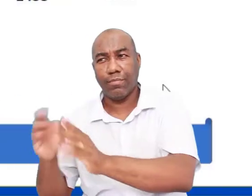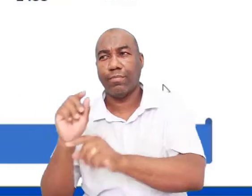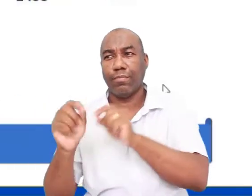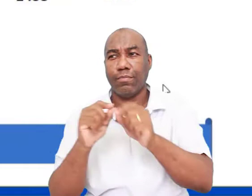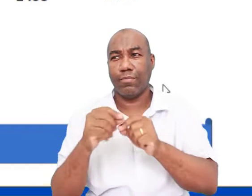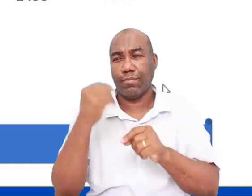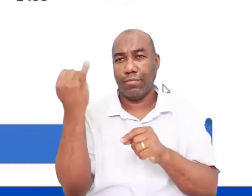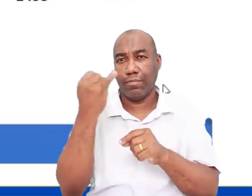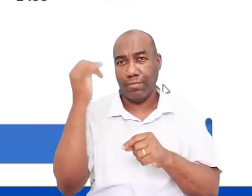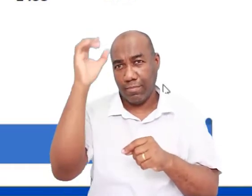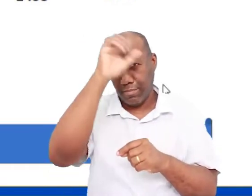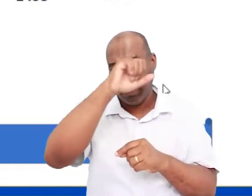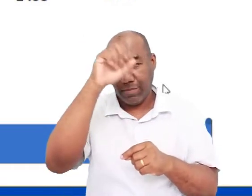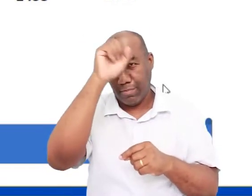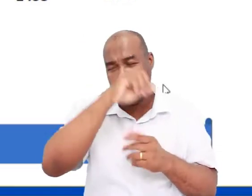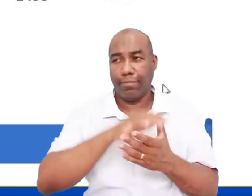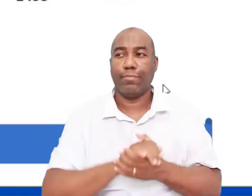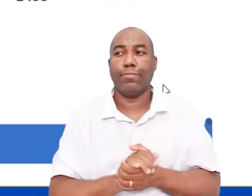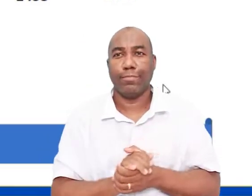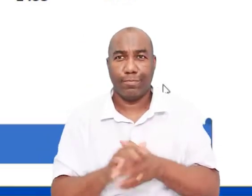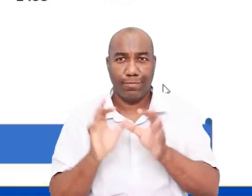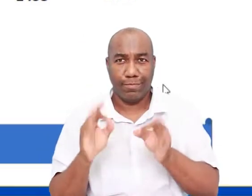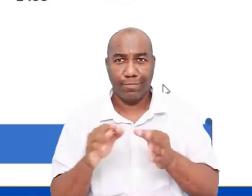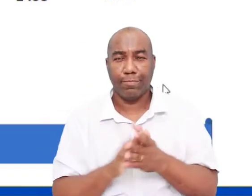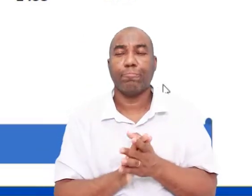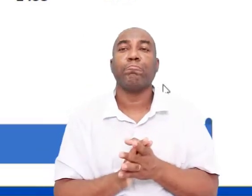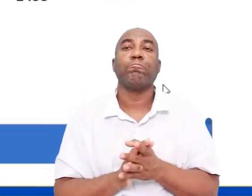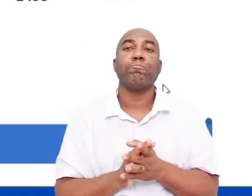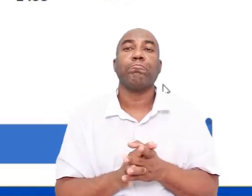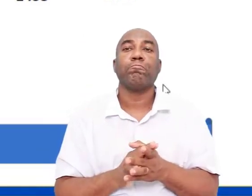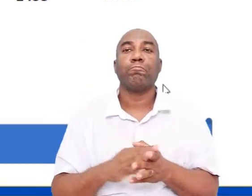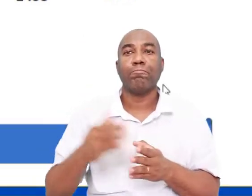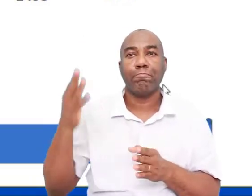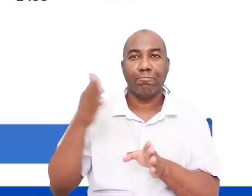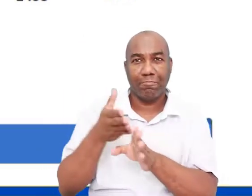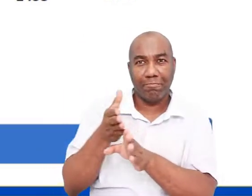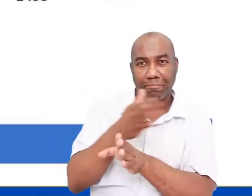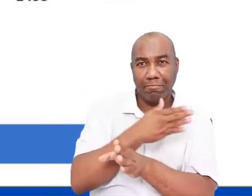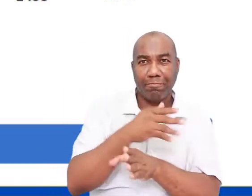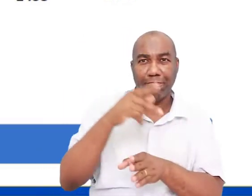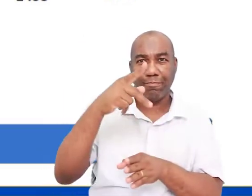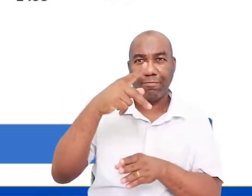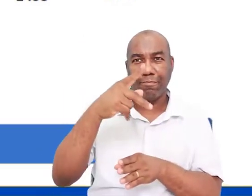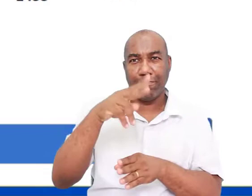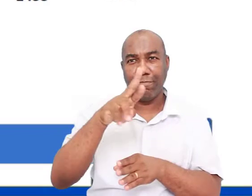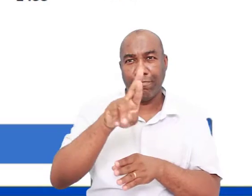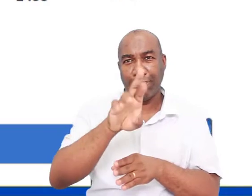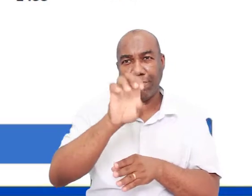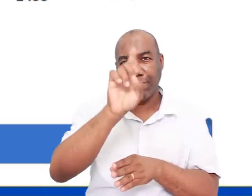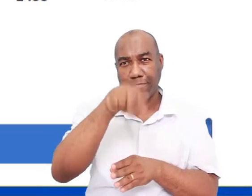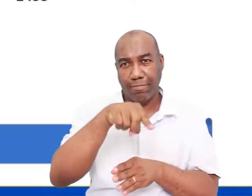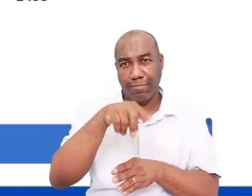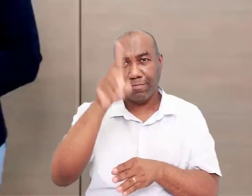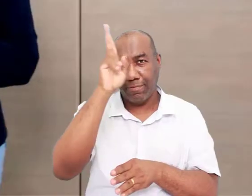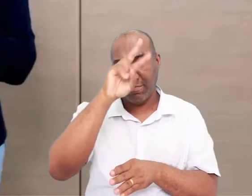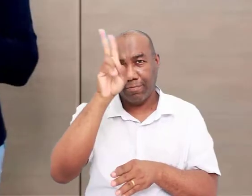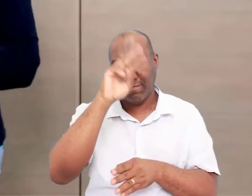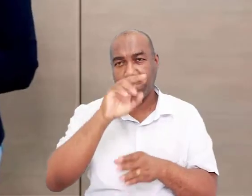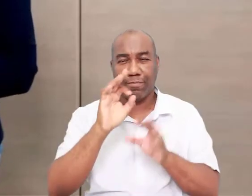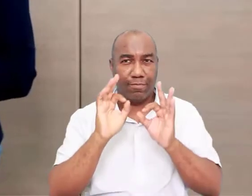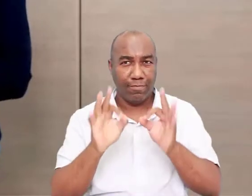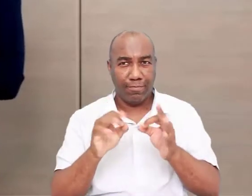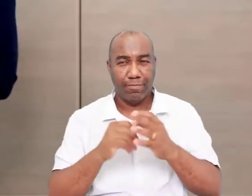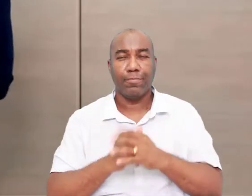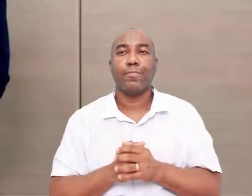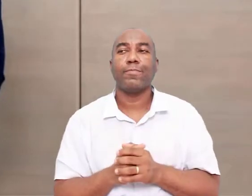que nos interessa conhecer, né? Essa fase anterior à escrita, nós chamamos de pré-história. Então,